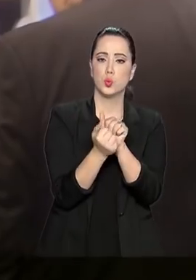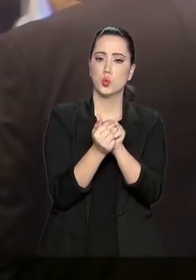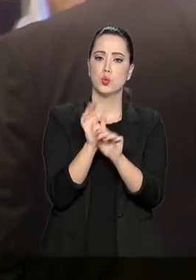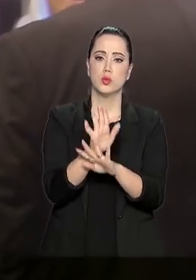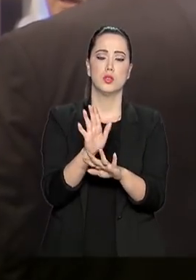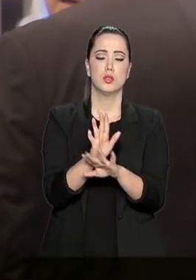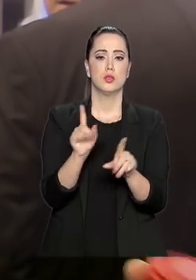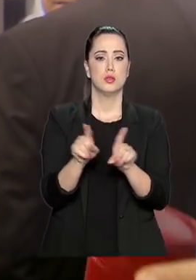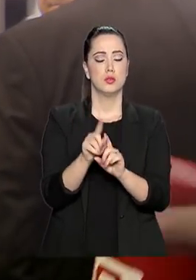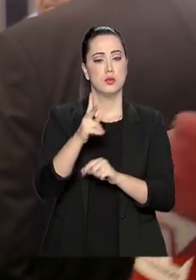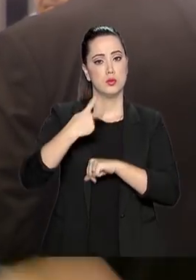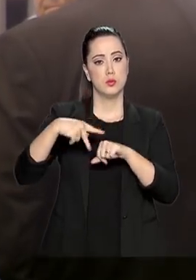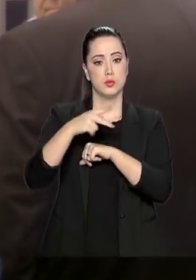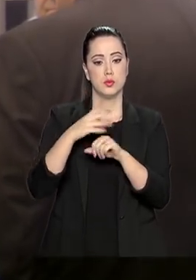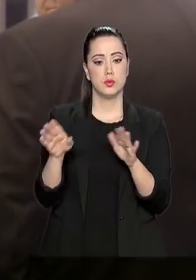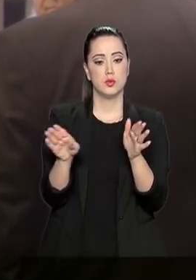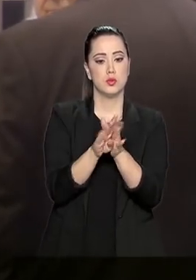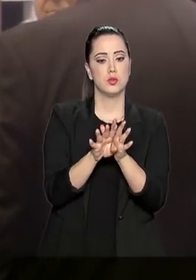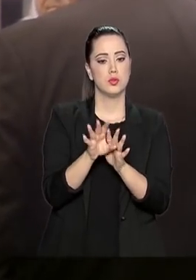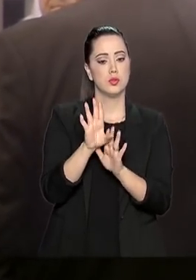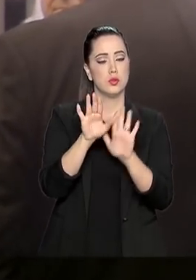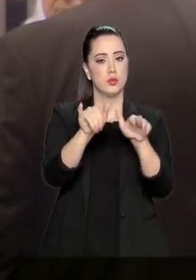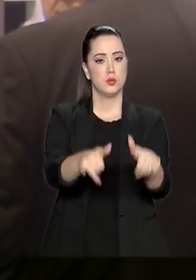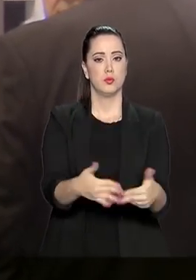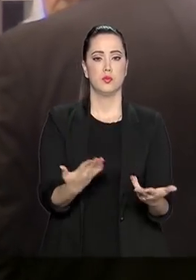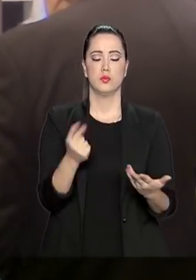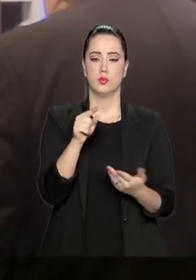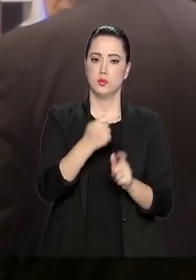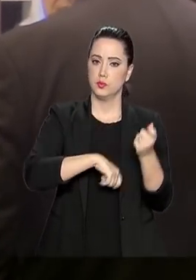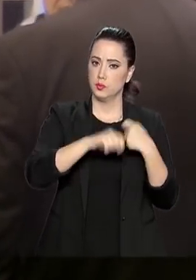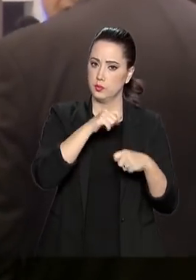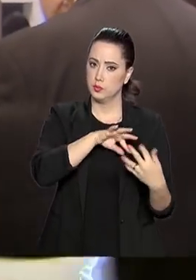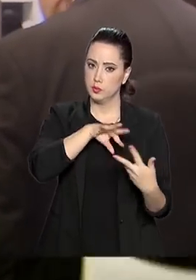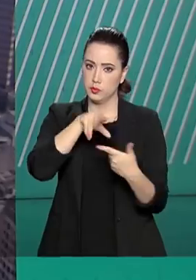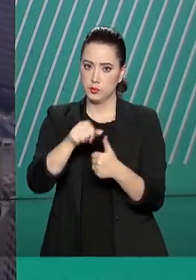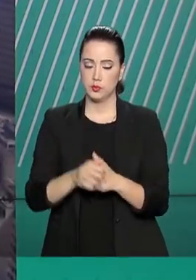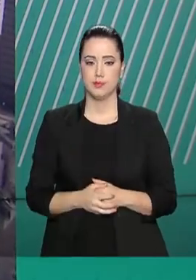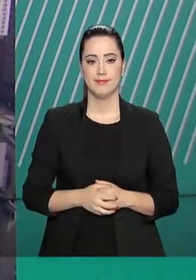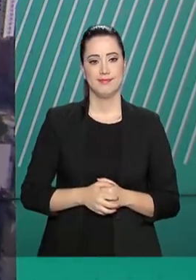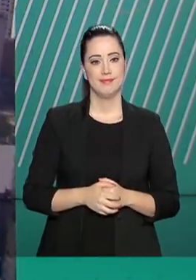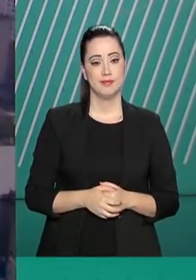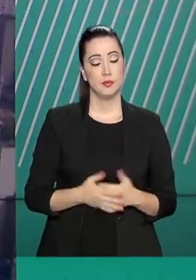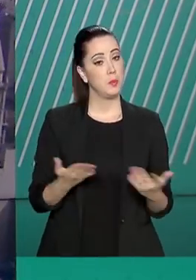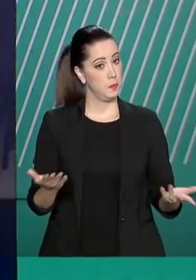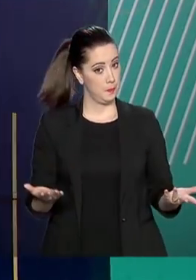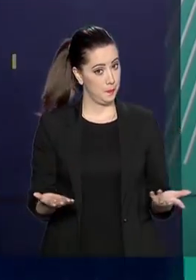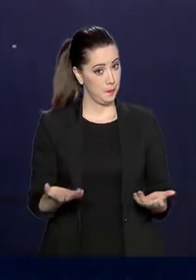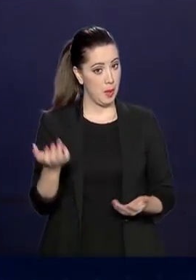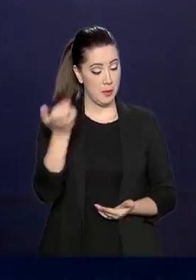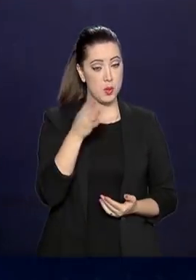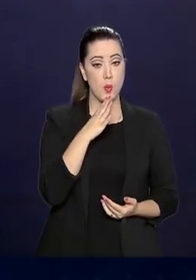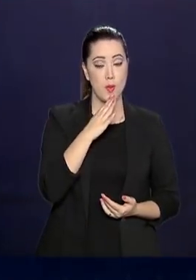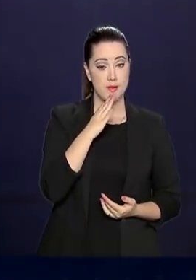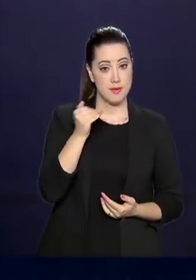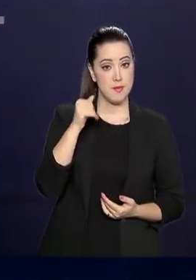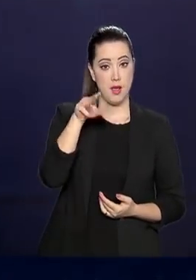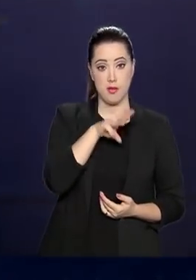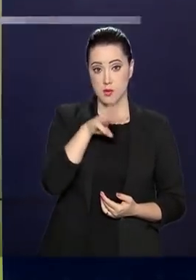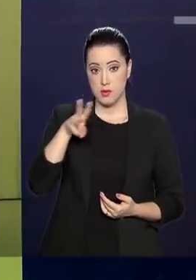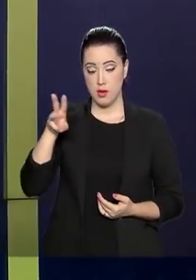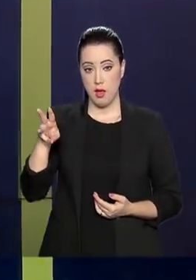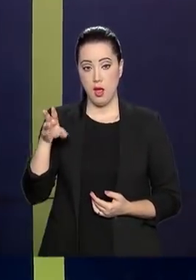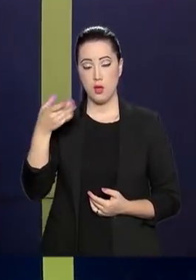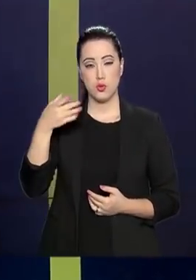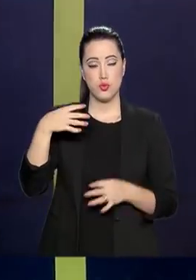o país a chegar na ponta da economia mundial. E olha só, para quem quiser conhecer a ótica do